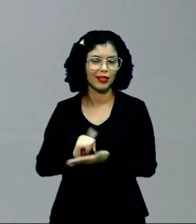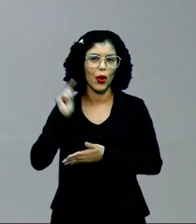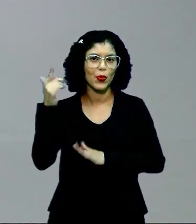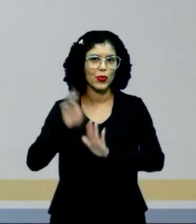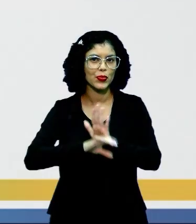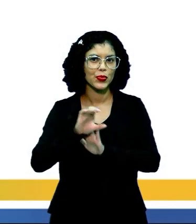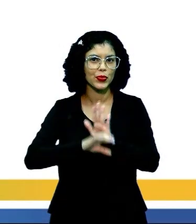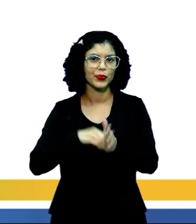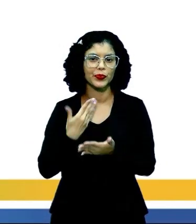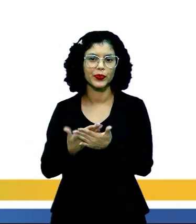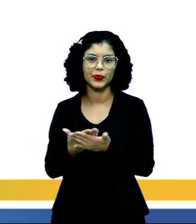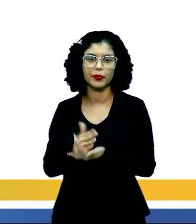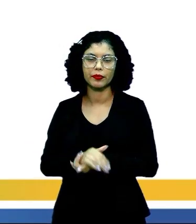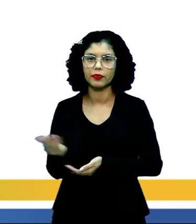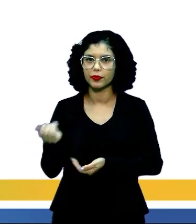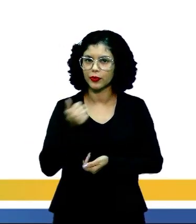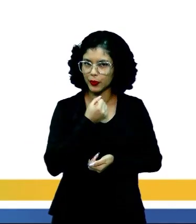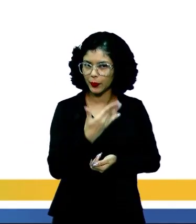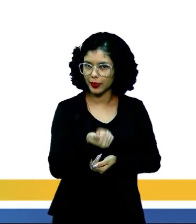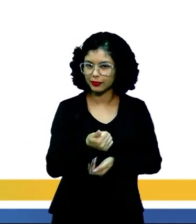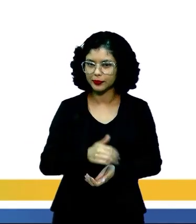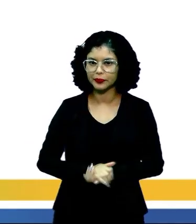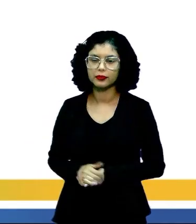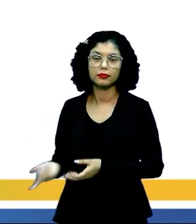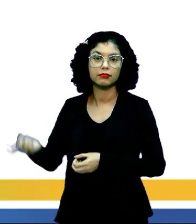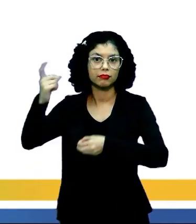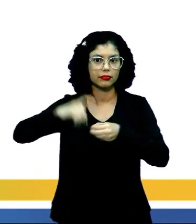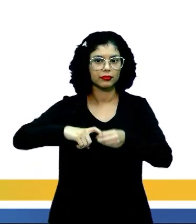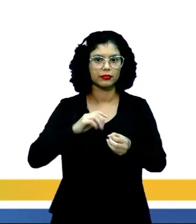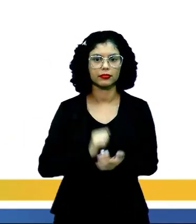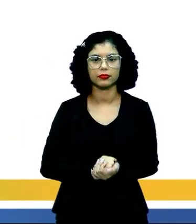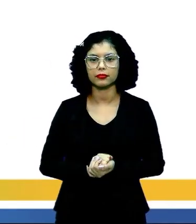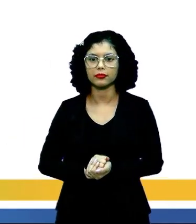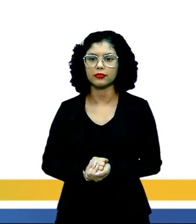conteúdo da próxima aula, tá bom? Vamos lá? Retornando.